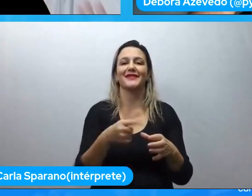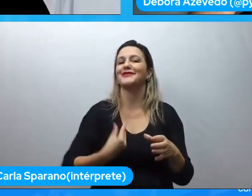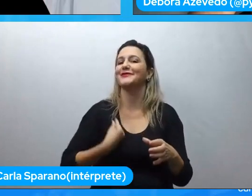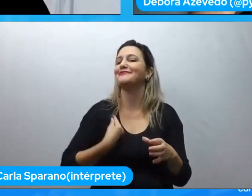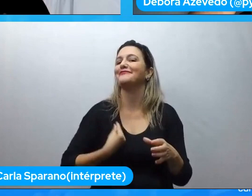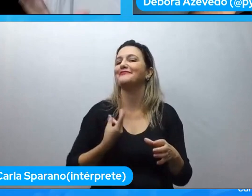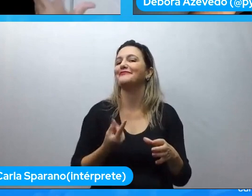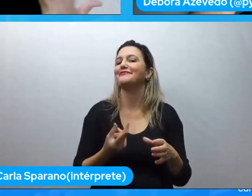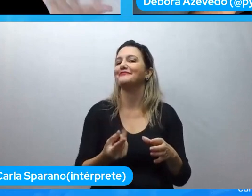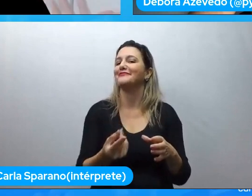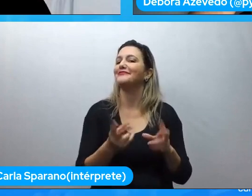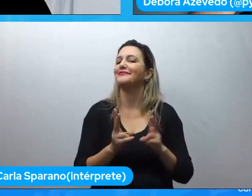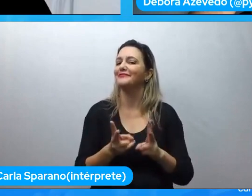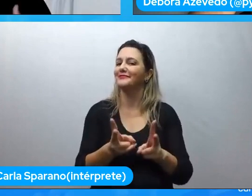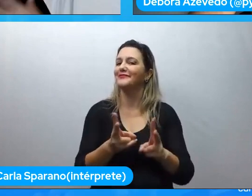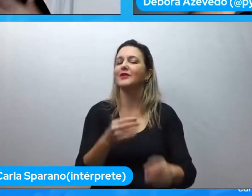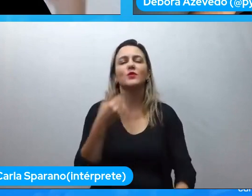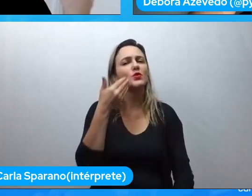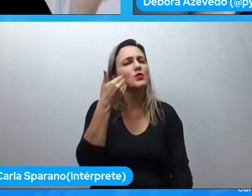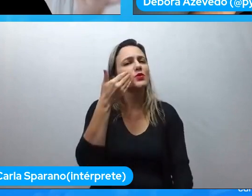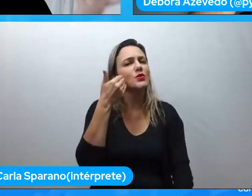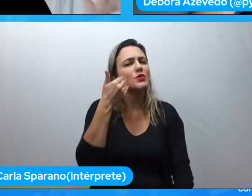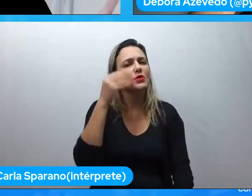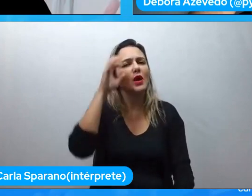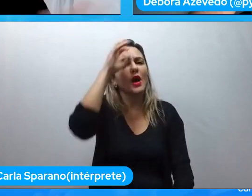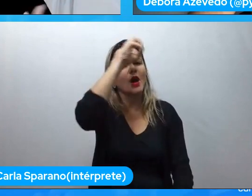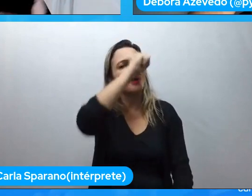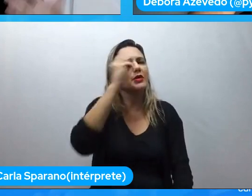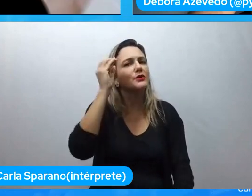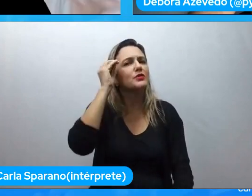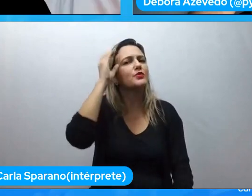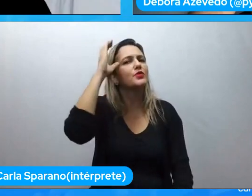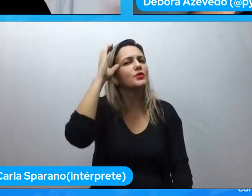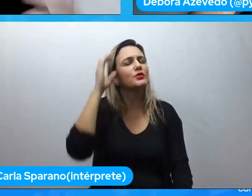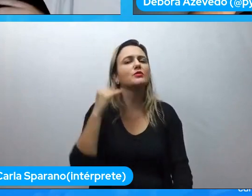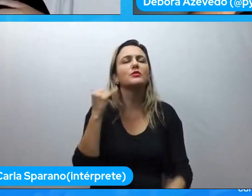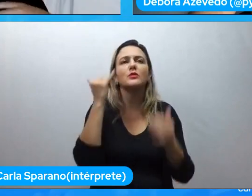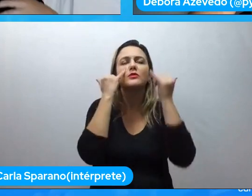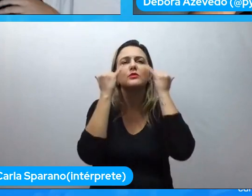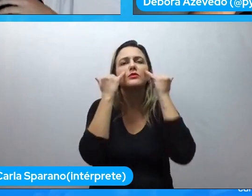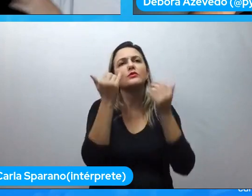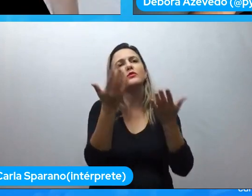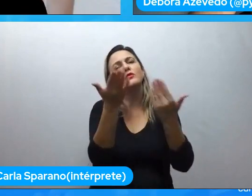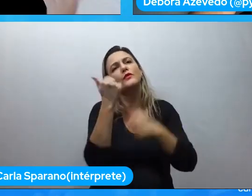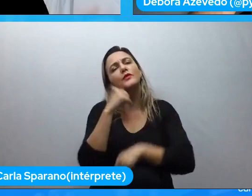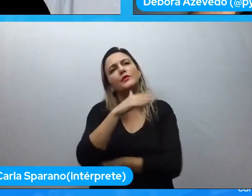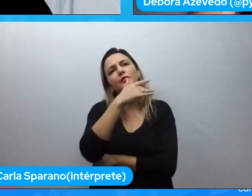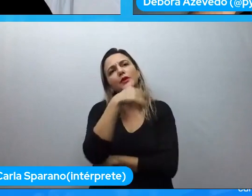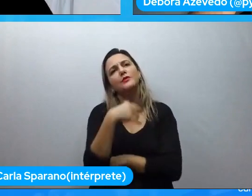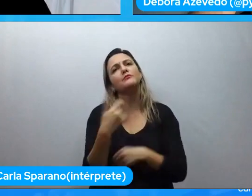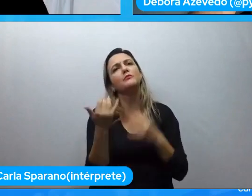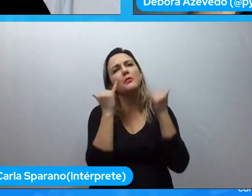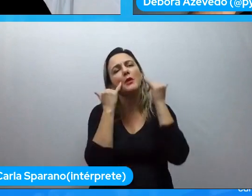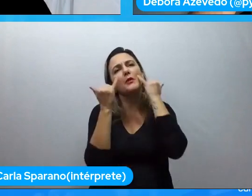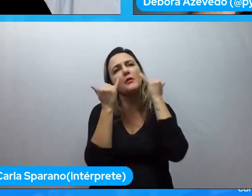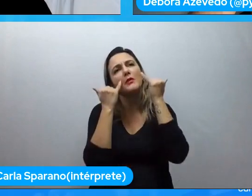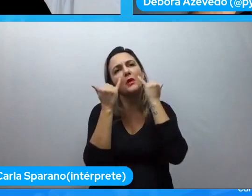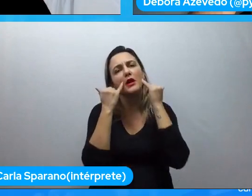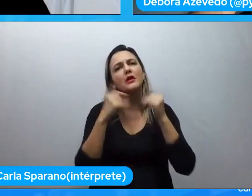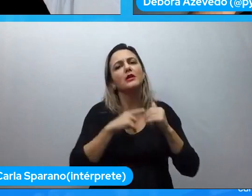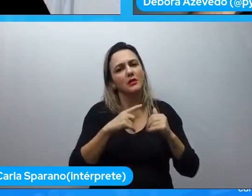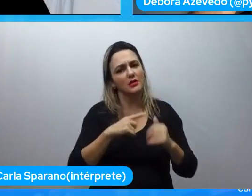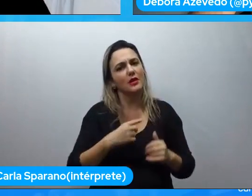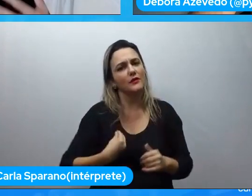de a gente sempre tá aprendendo a gente sempre tá ouvindo pessoas a gente sempre tá entendendo existências diferentes